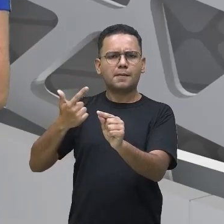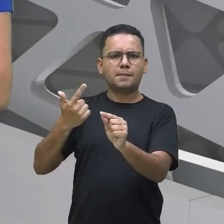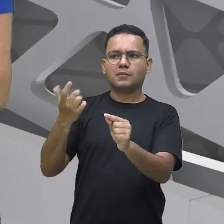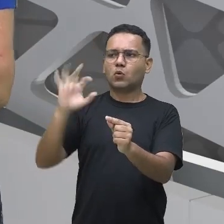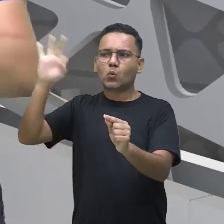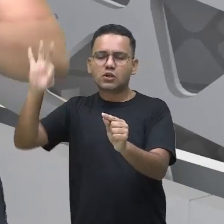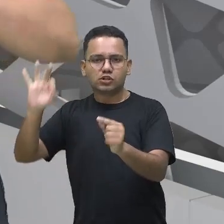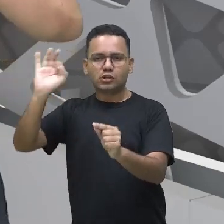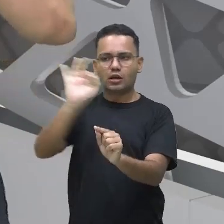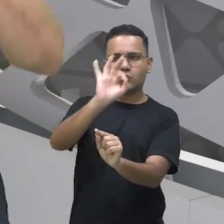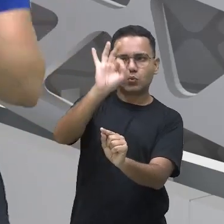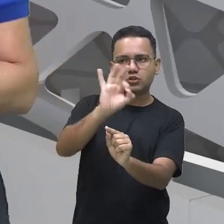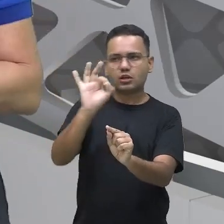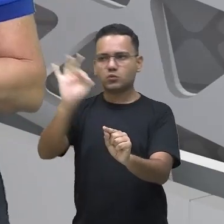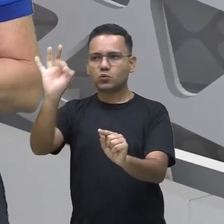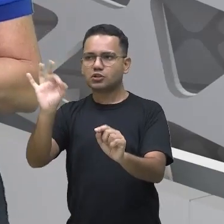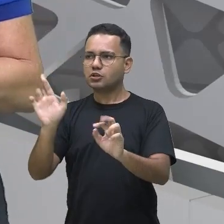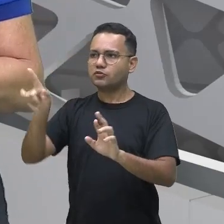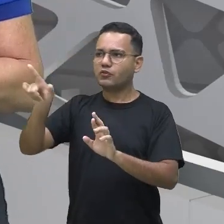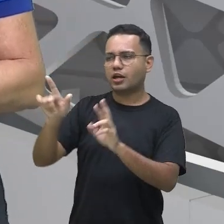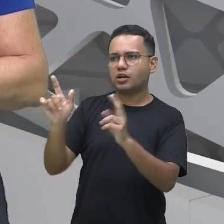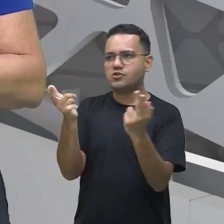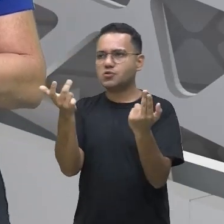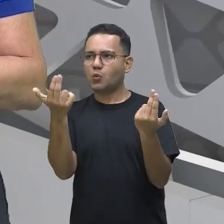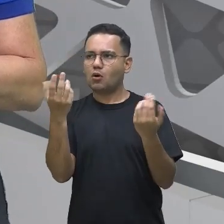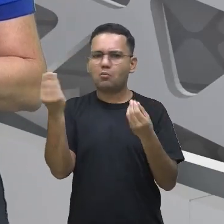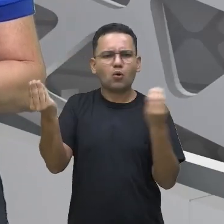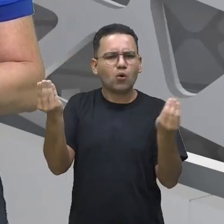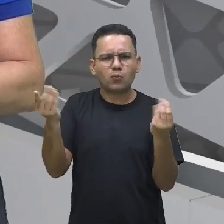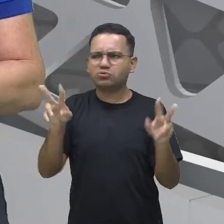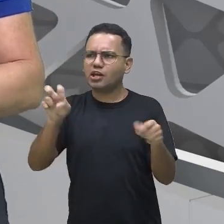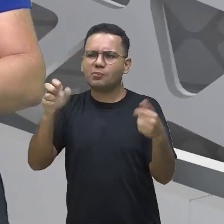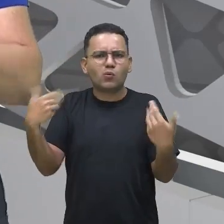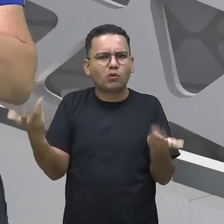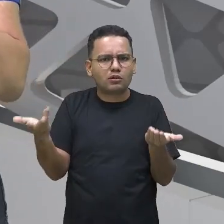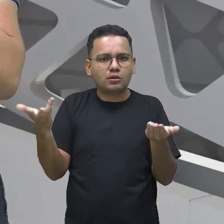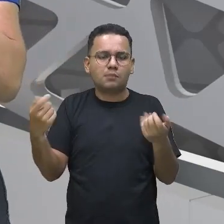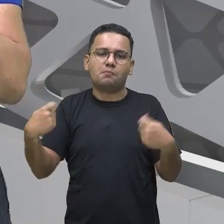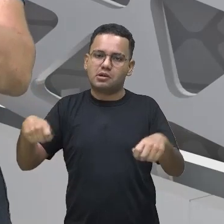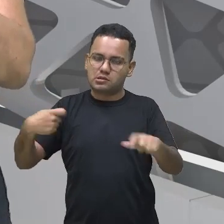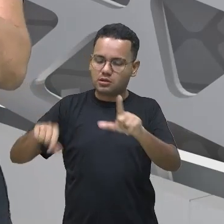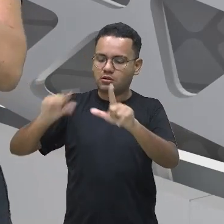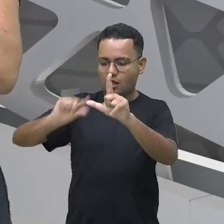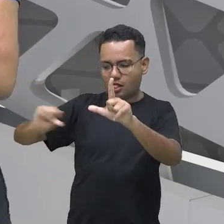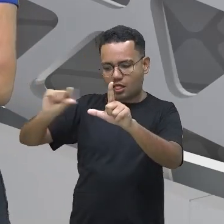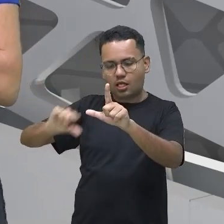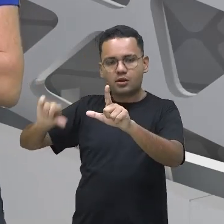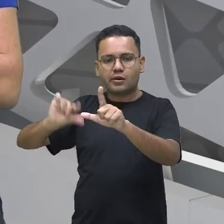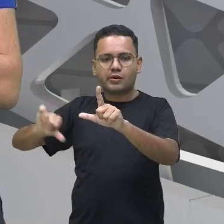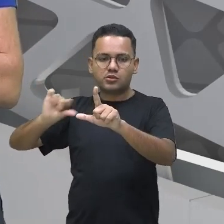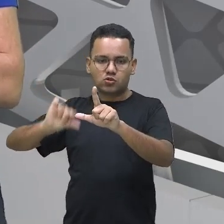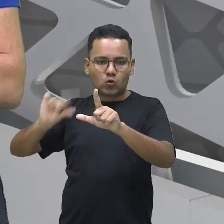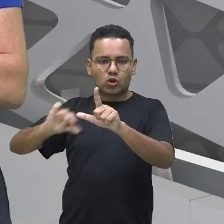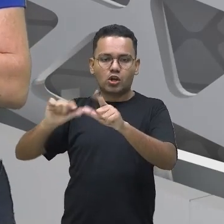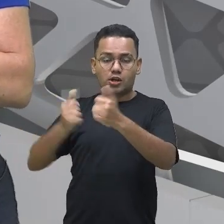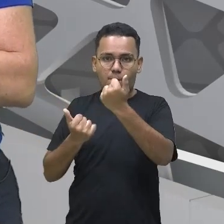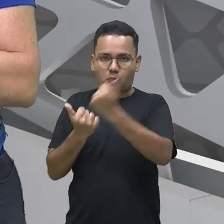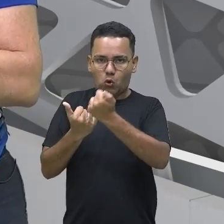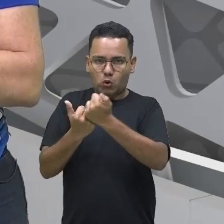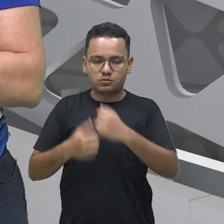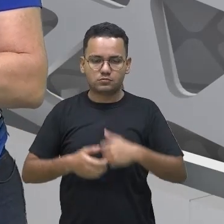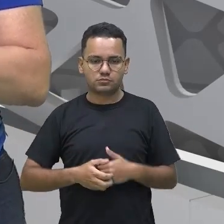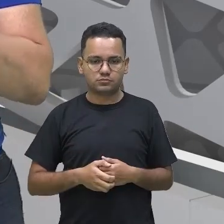diferente, mas sobre o que? Então, tem que ter a legenda aí, veja que tem uma legenda assim lá no